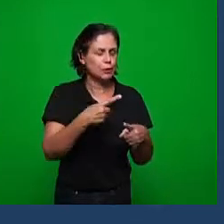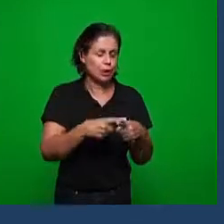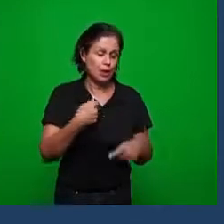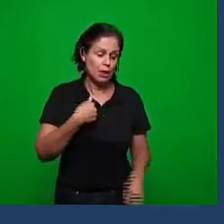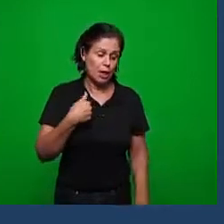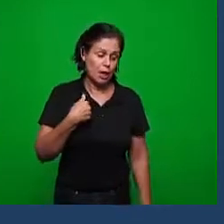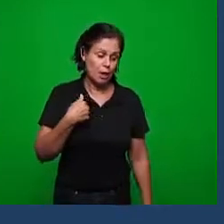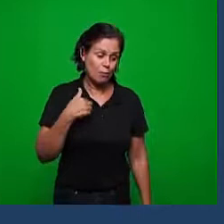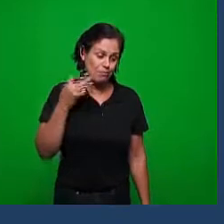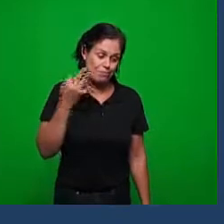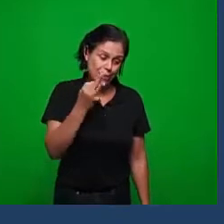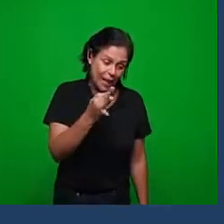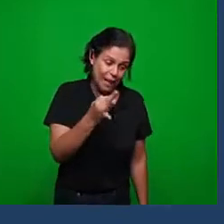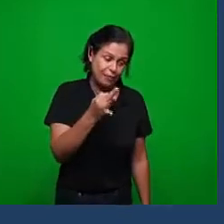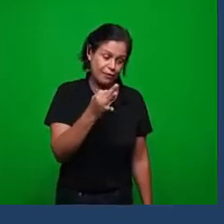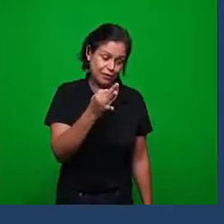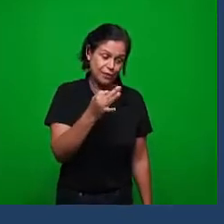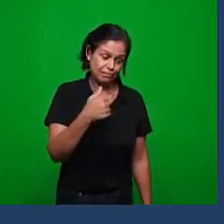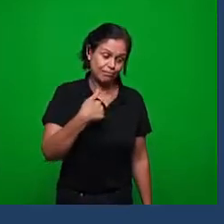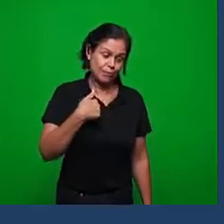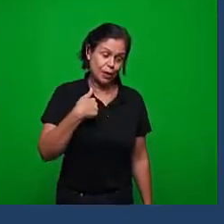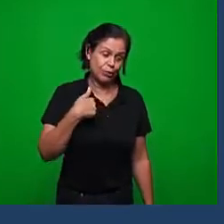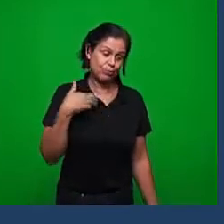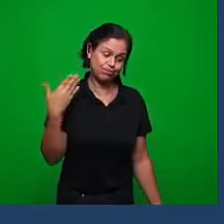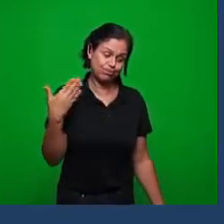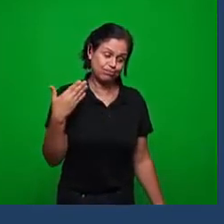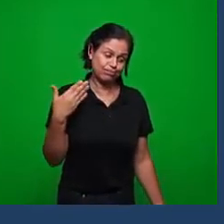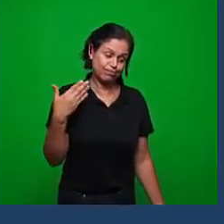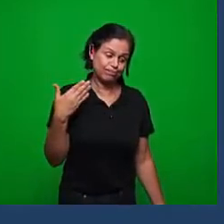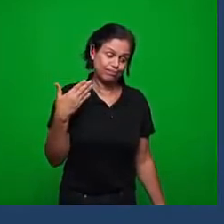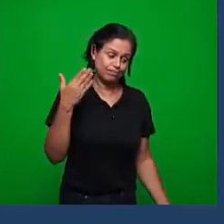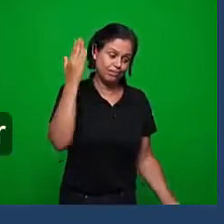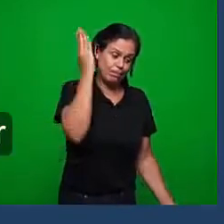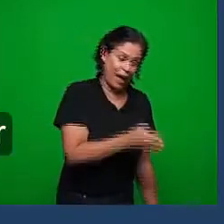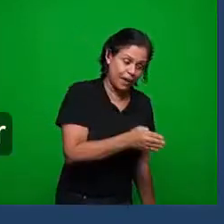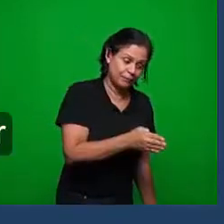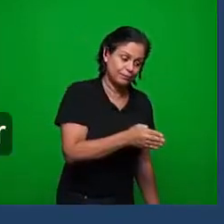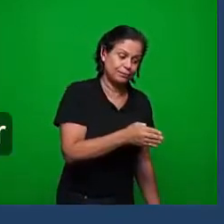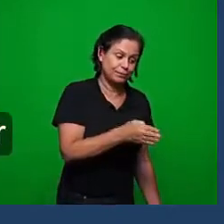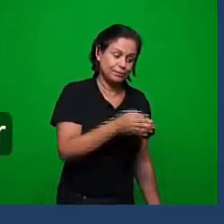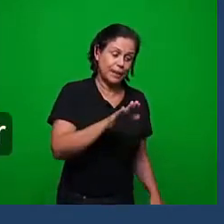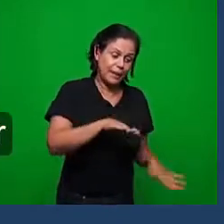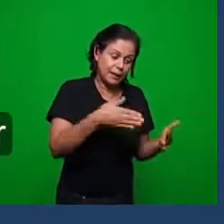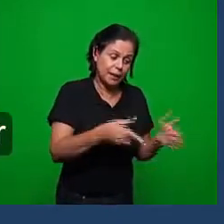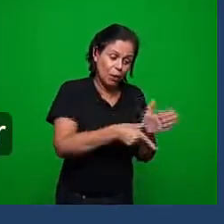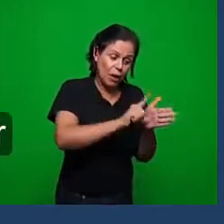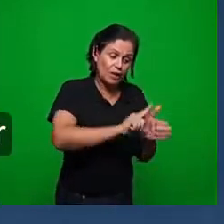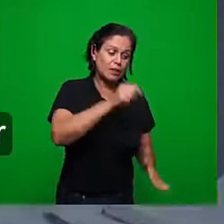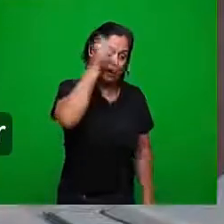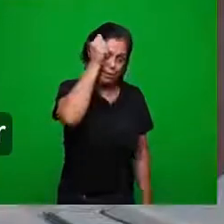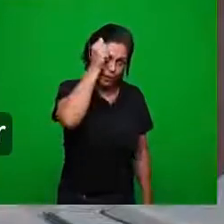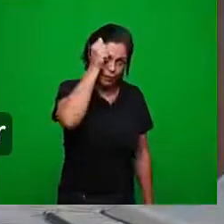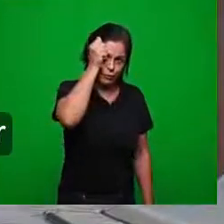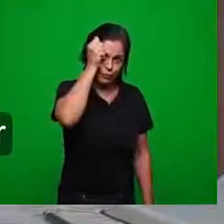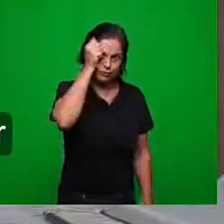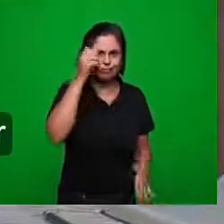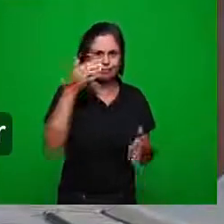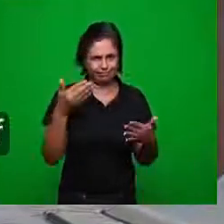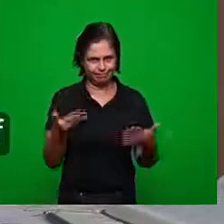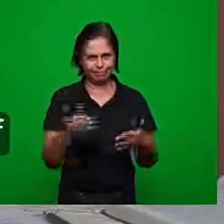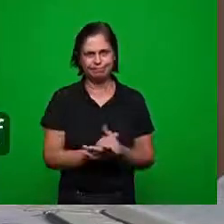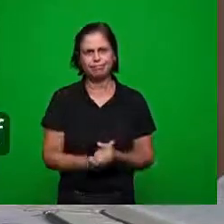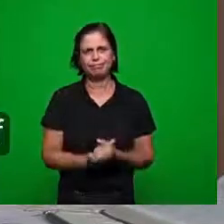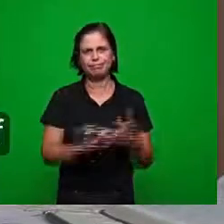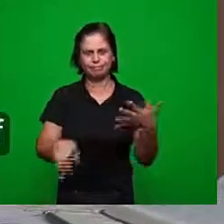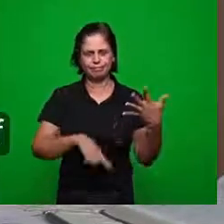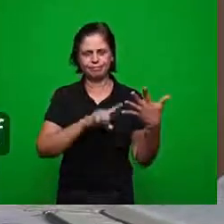em breve virei a ti e mais o restante do versículo aqui no capítulo 2 verso 16 vamos agora